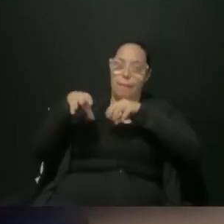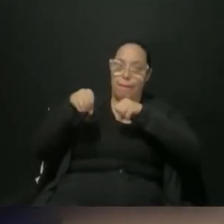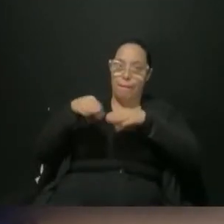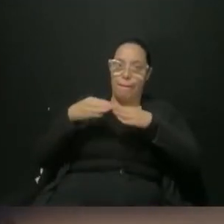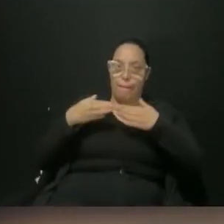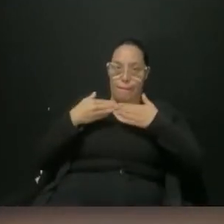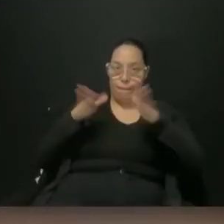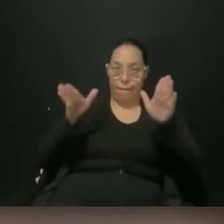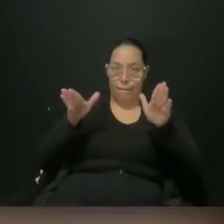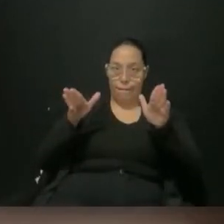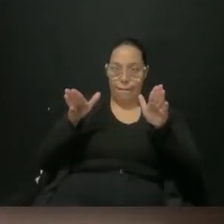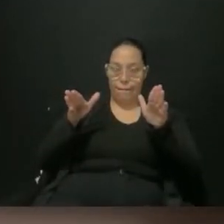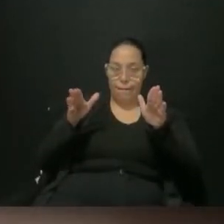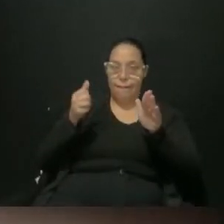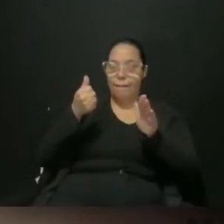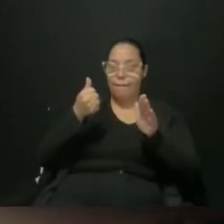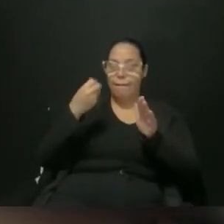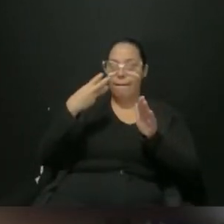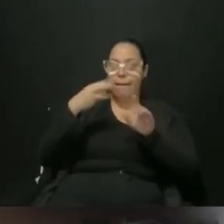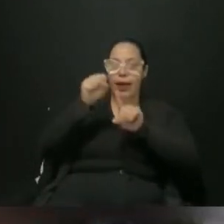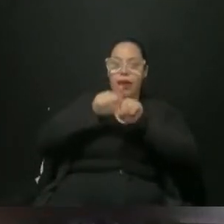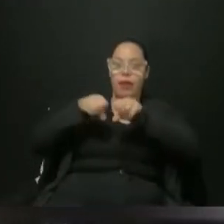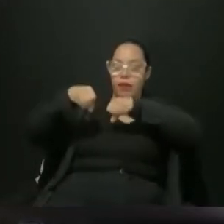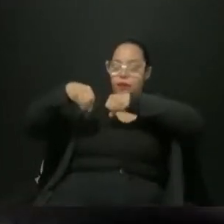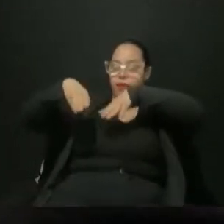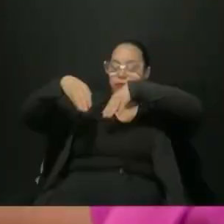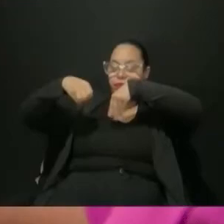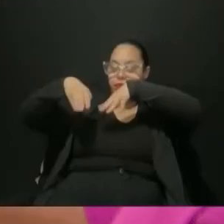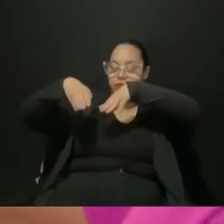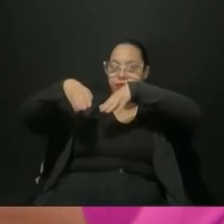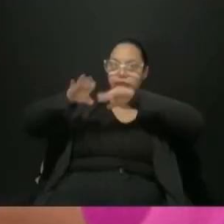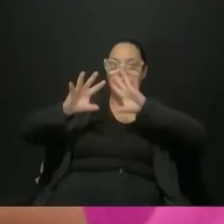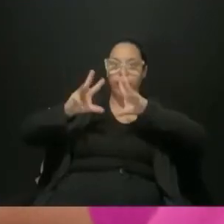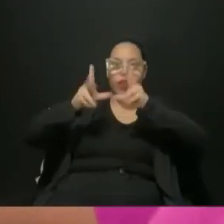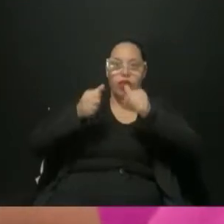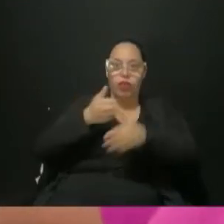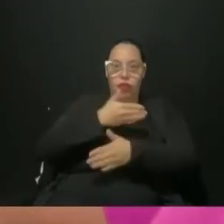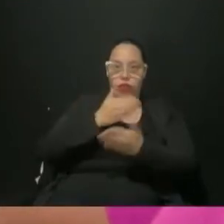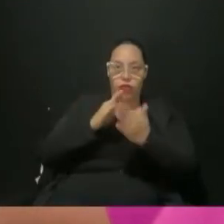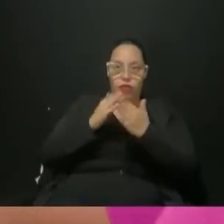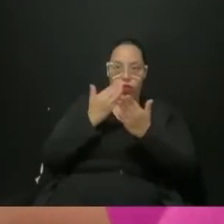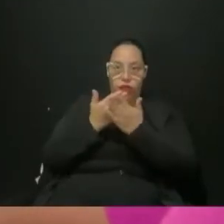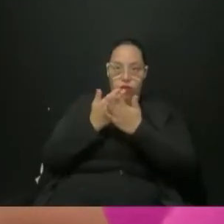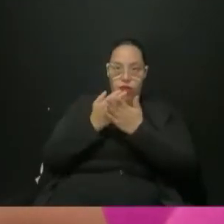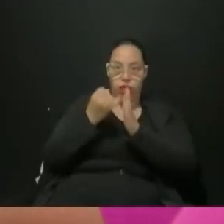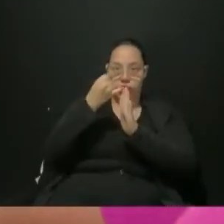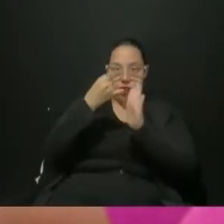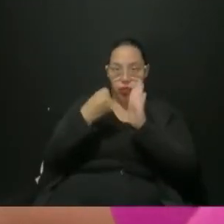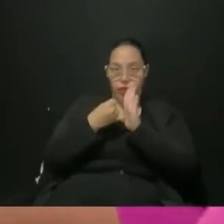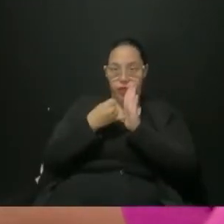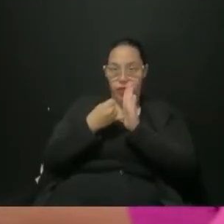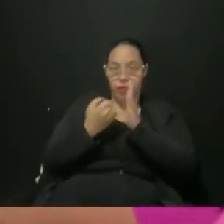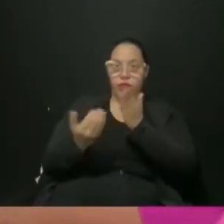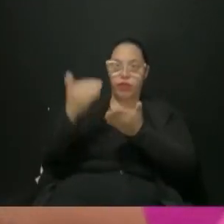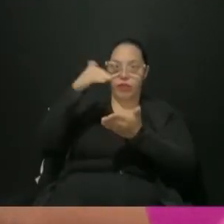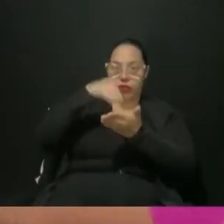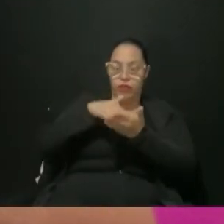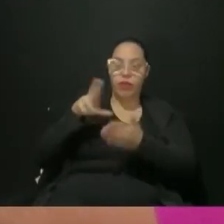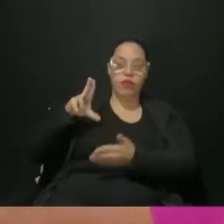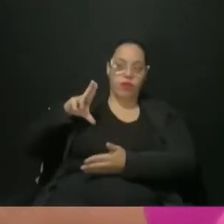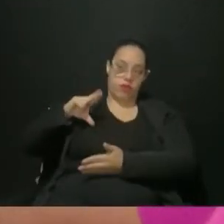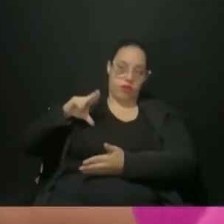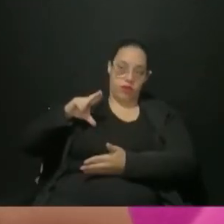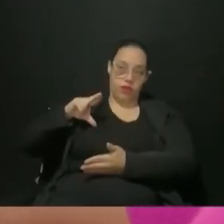estão abertas e vão até o dia 13 de setembro. Toda escola pública é posto de inscrição para alunos que estão vindo da rede